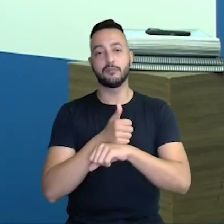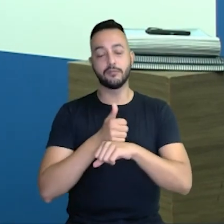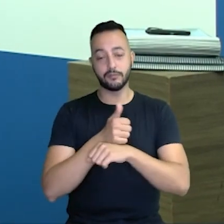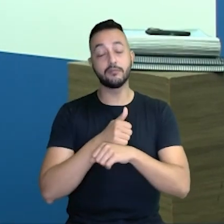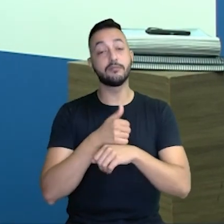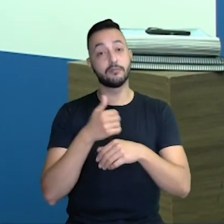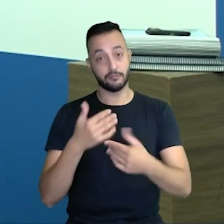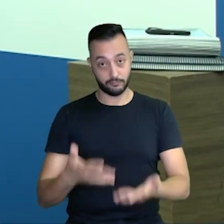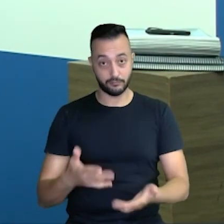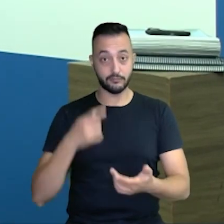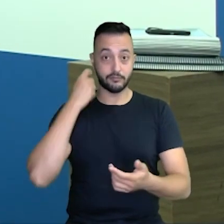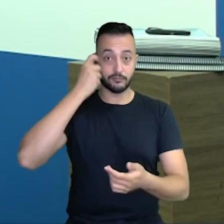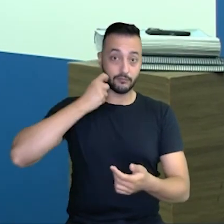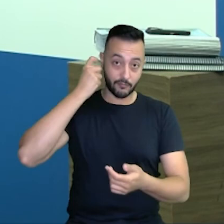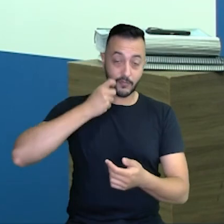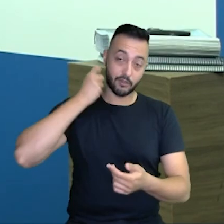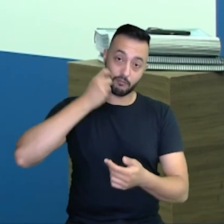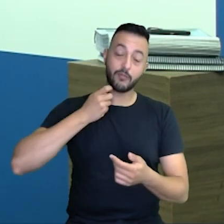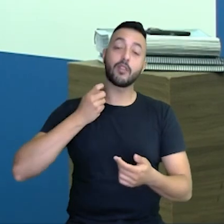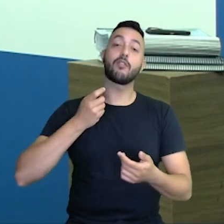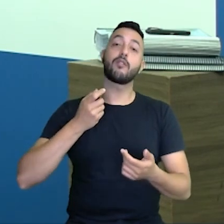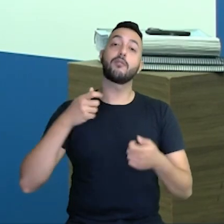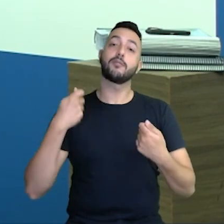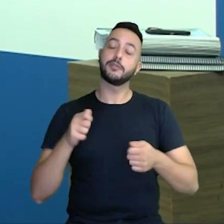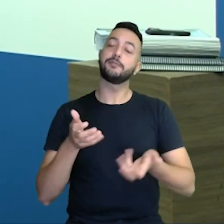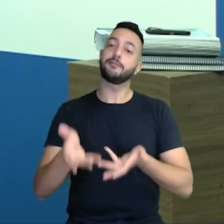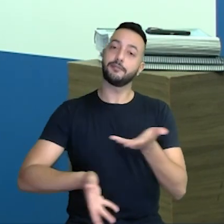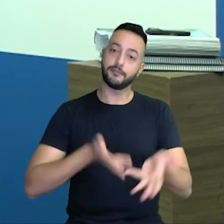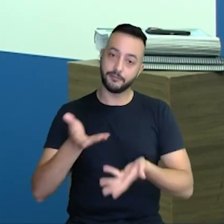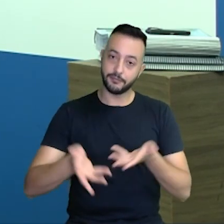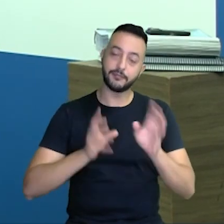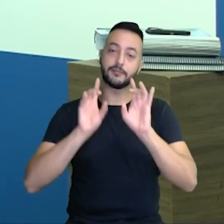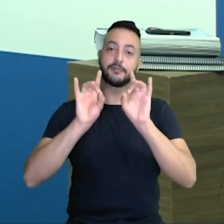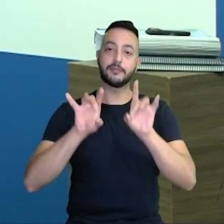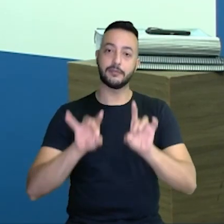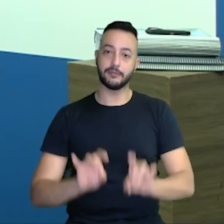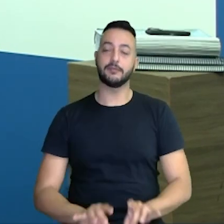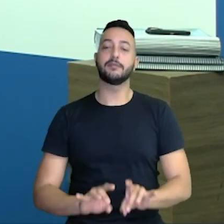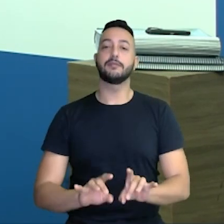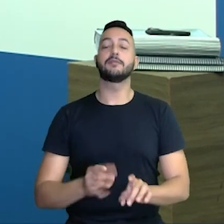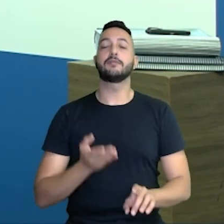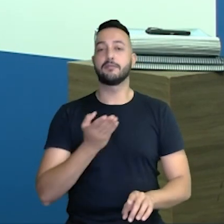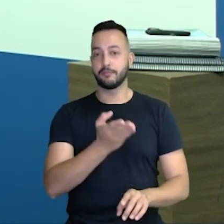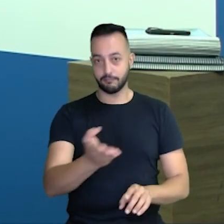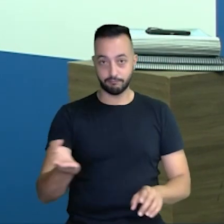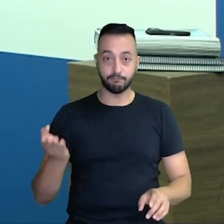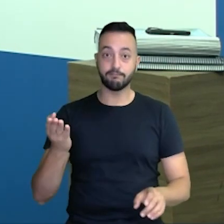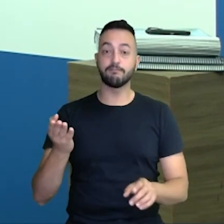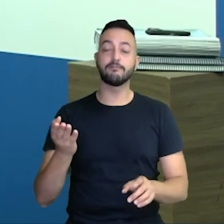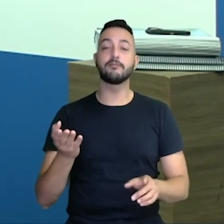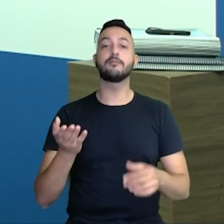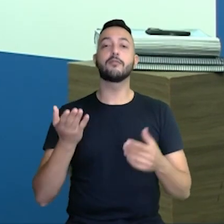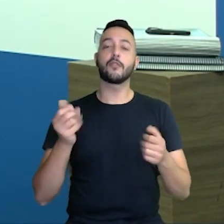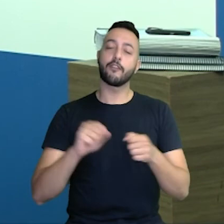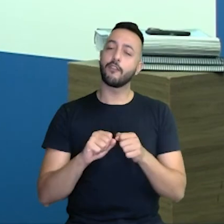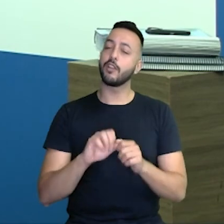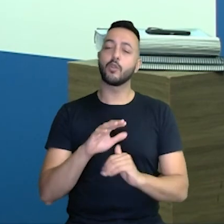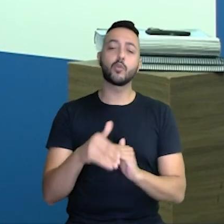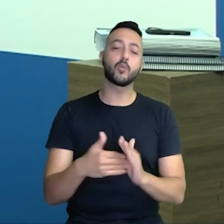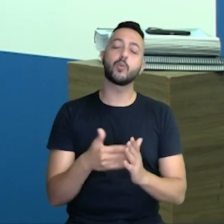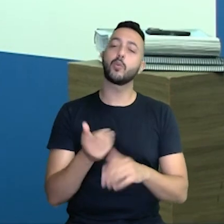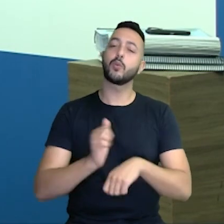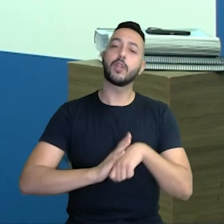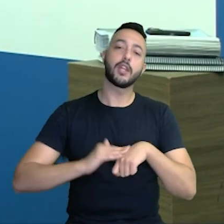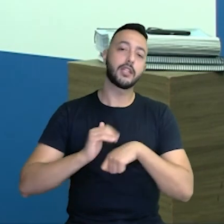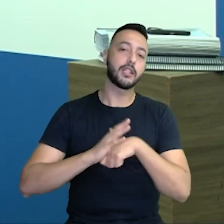e a gente está preocupado com isso e vamos ter esse atendimento especializado para vocês e feito tudo com muito